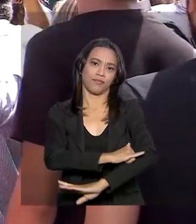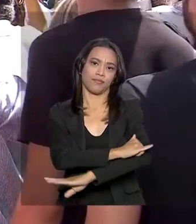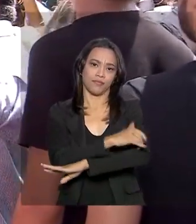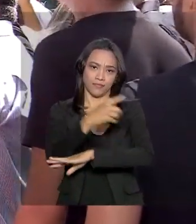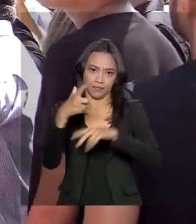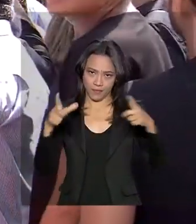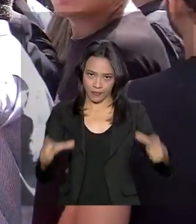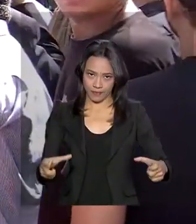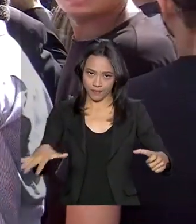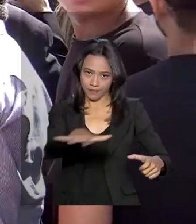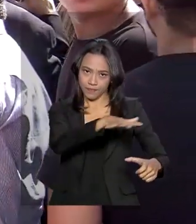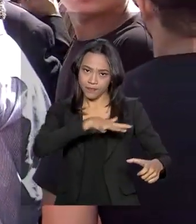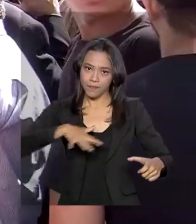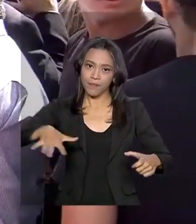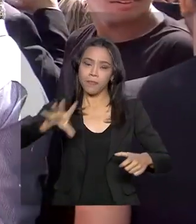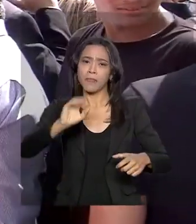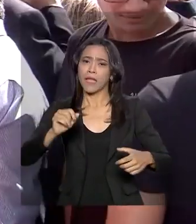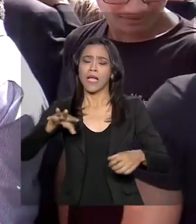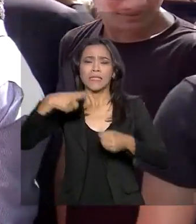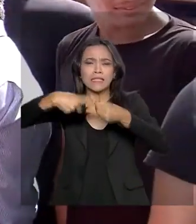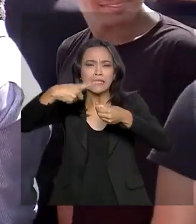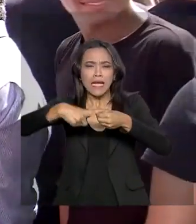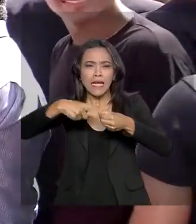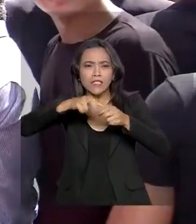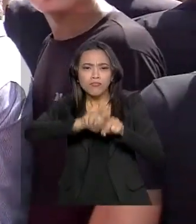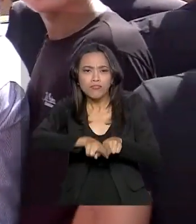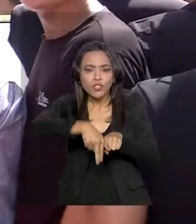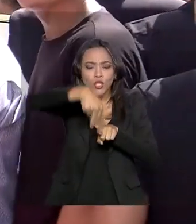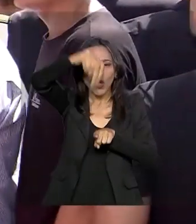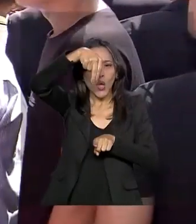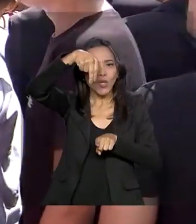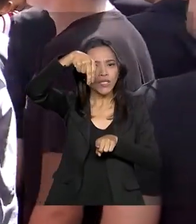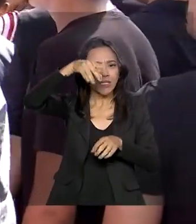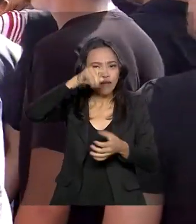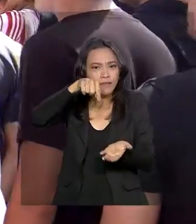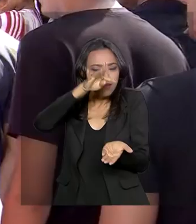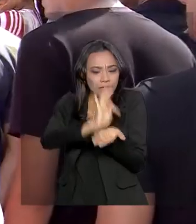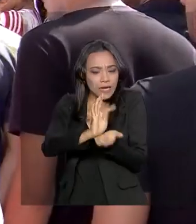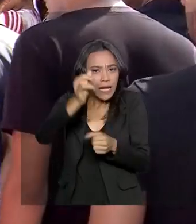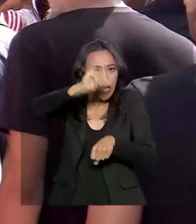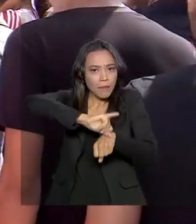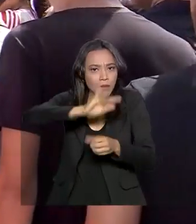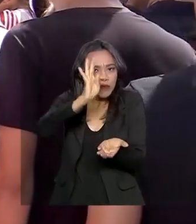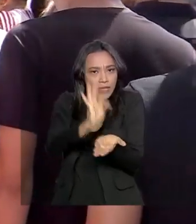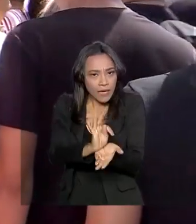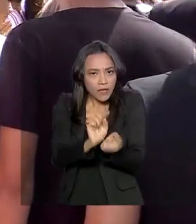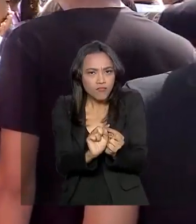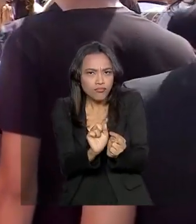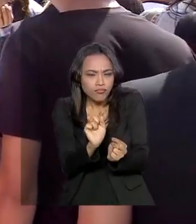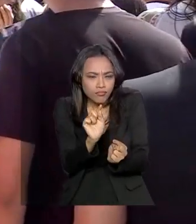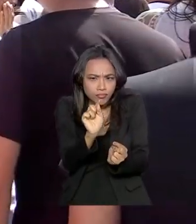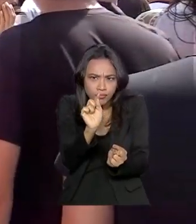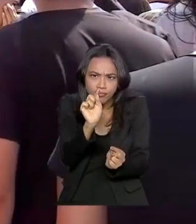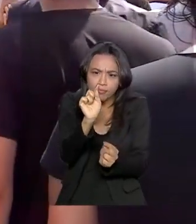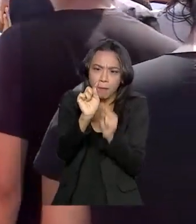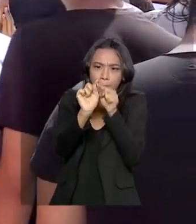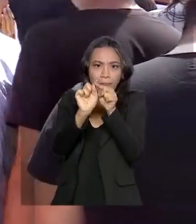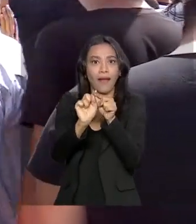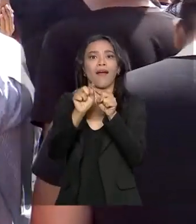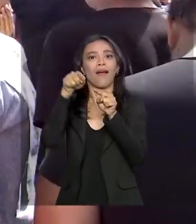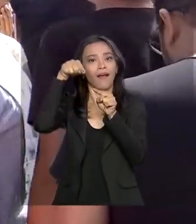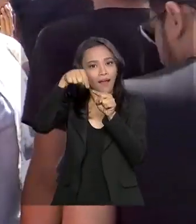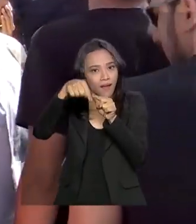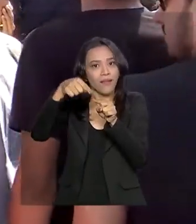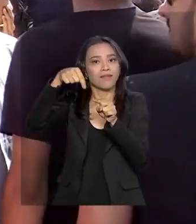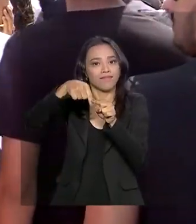Parnaíba fica no extremo norte do Piauí. Nós estamos a mais ou menos 340 quilômetros da capital